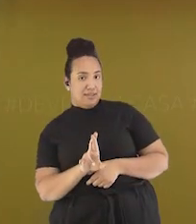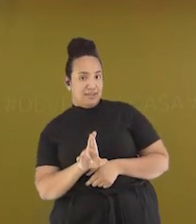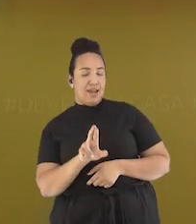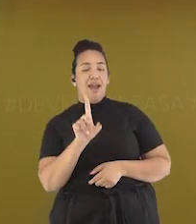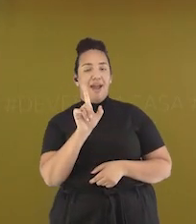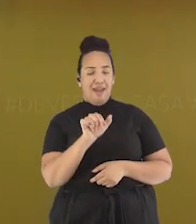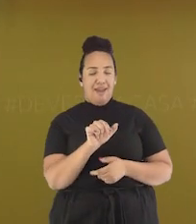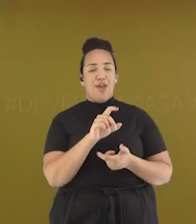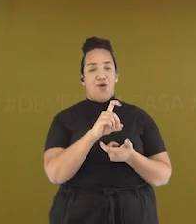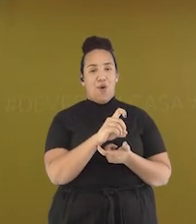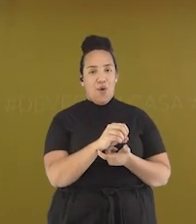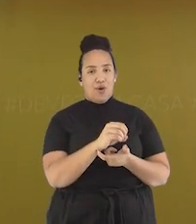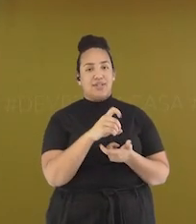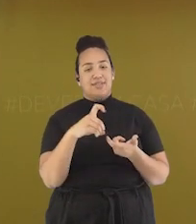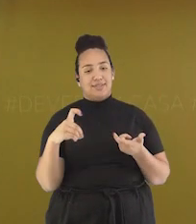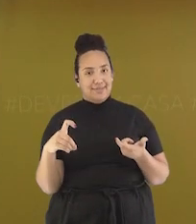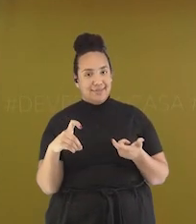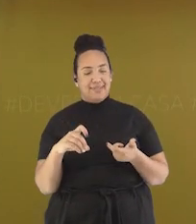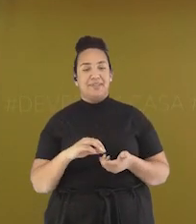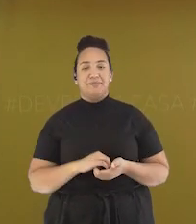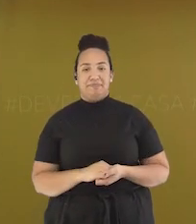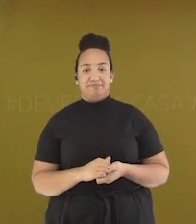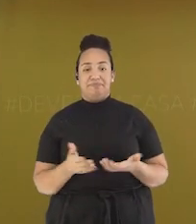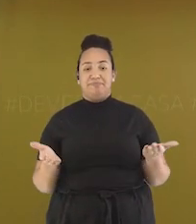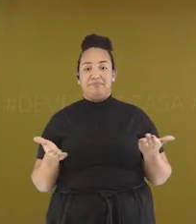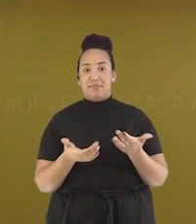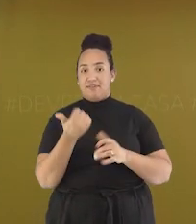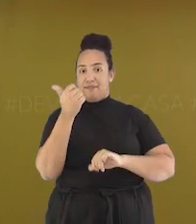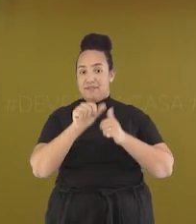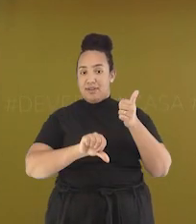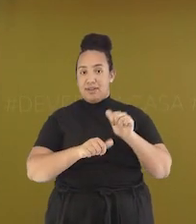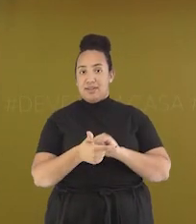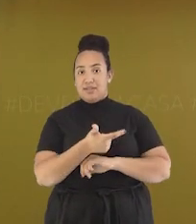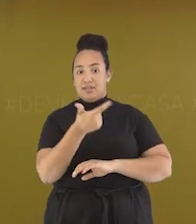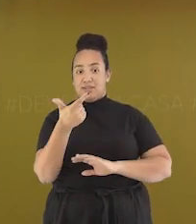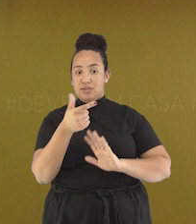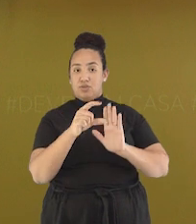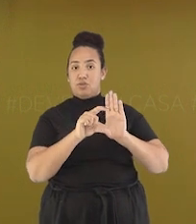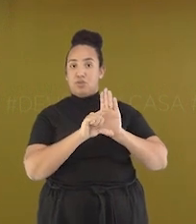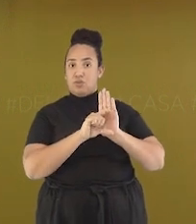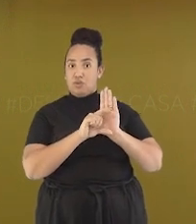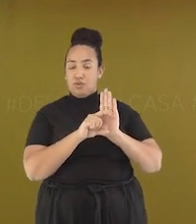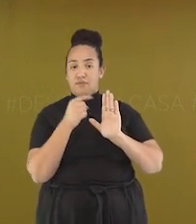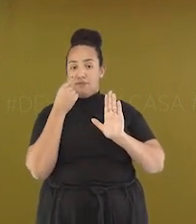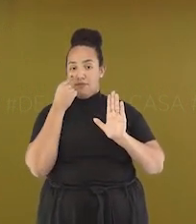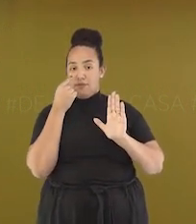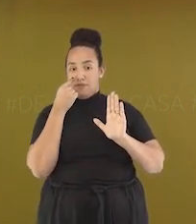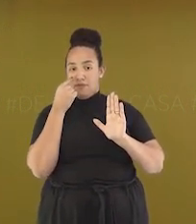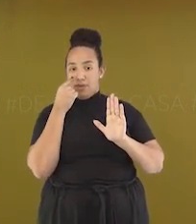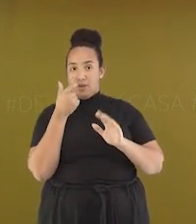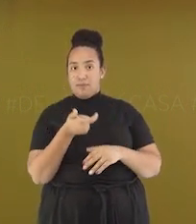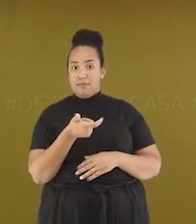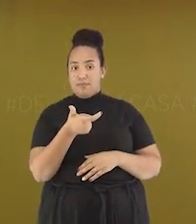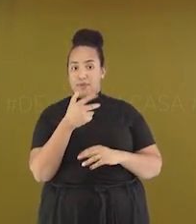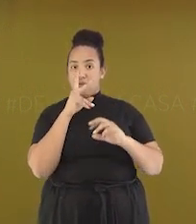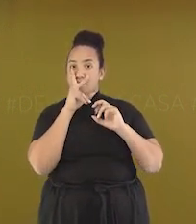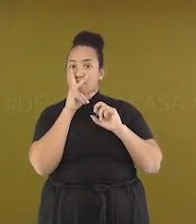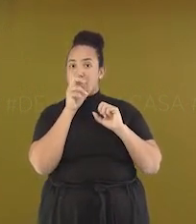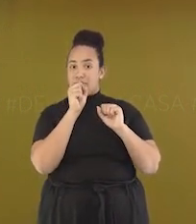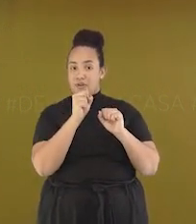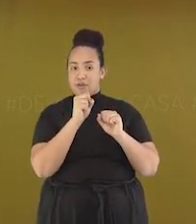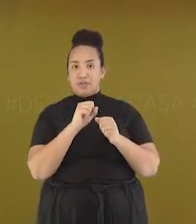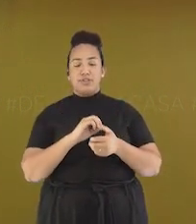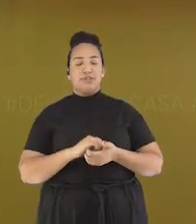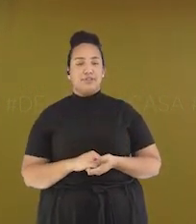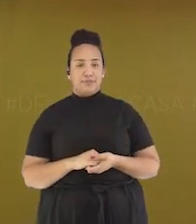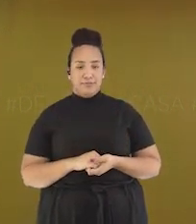Vamos analisar agora a segunda estrofe E ver a sílaba tônica das palavras Vamos lá